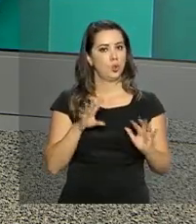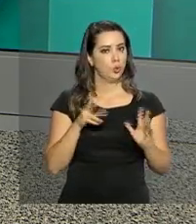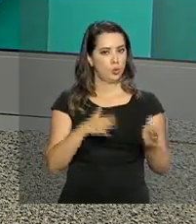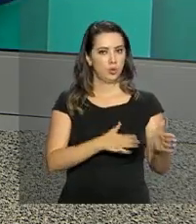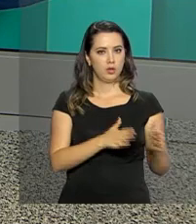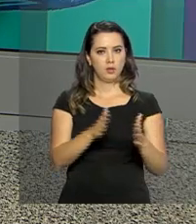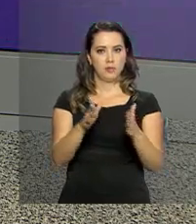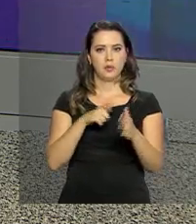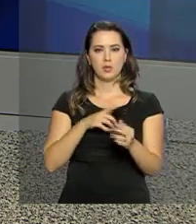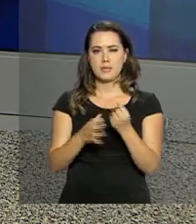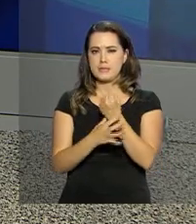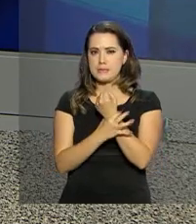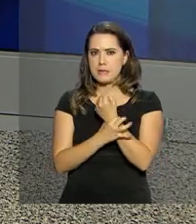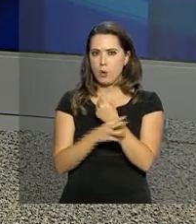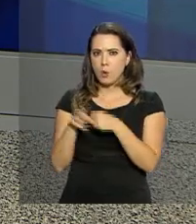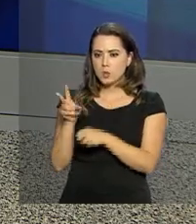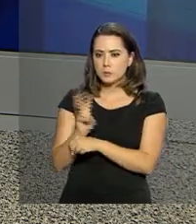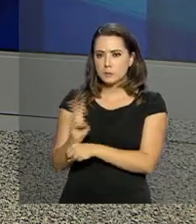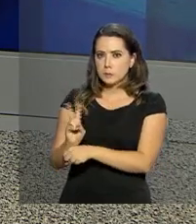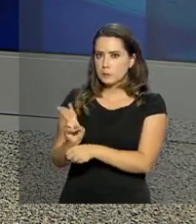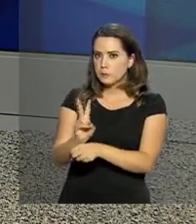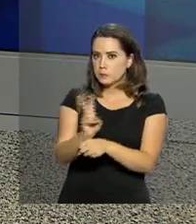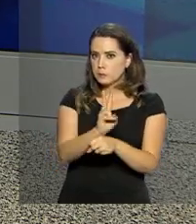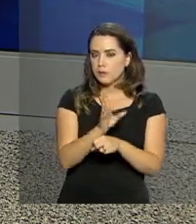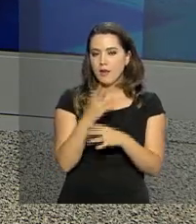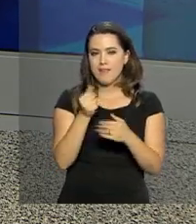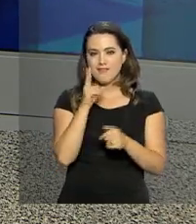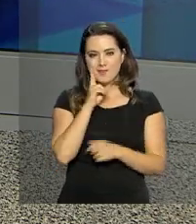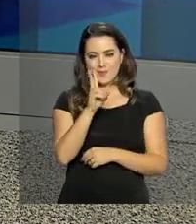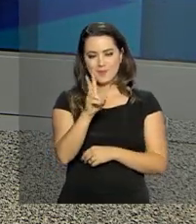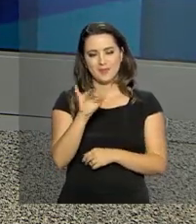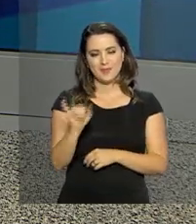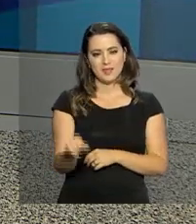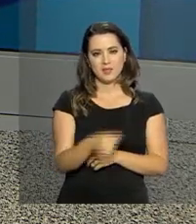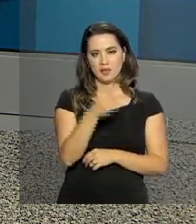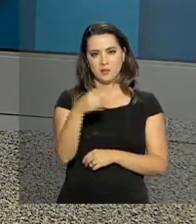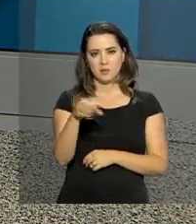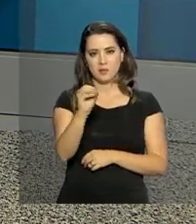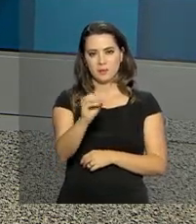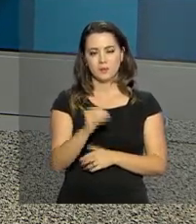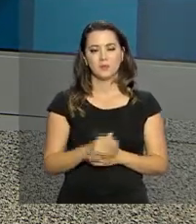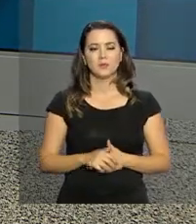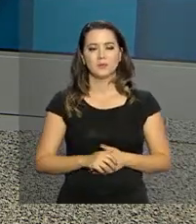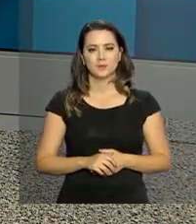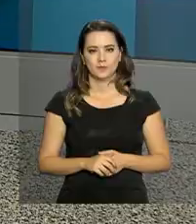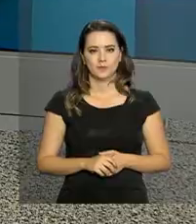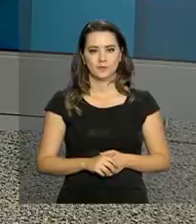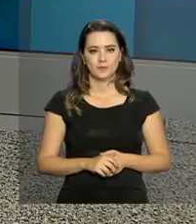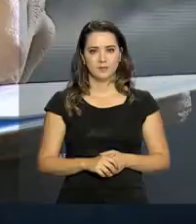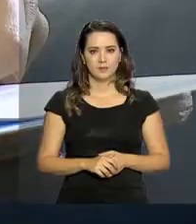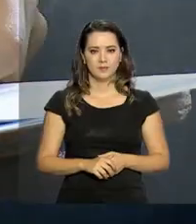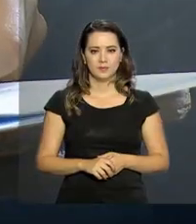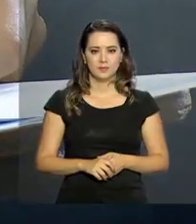Todo esse caminho conta com uma segurança reforçada. Vamos saber mais na reportagem de João Pedro Neto.